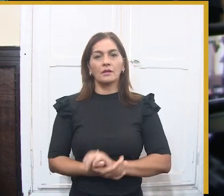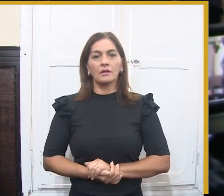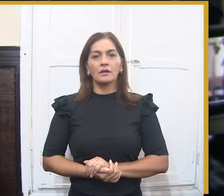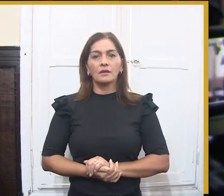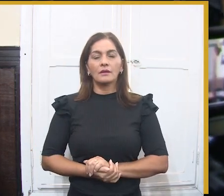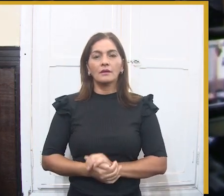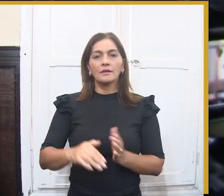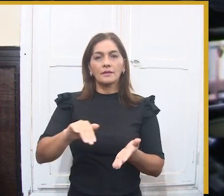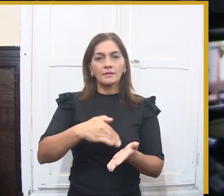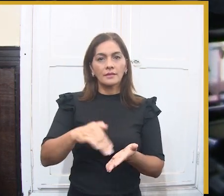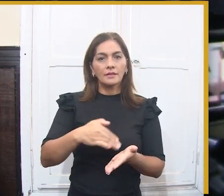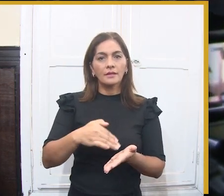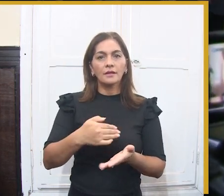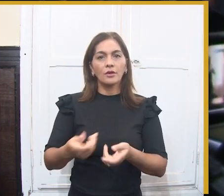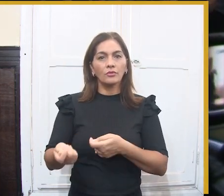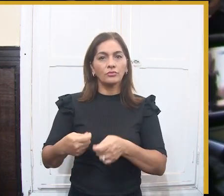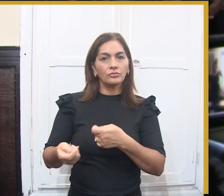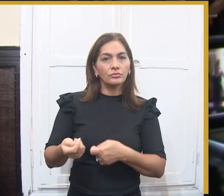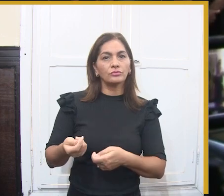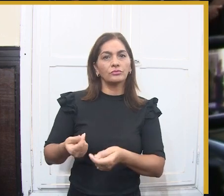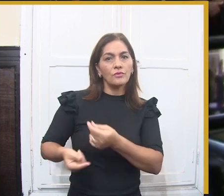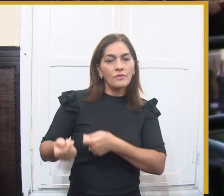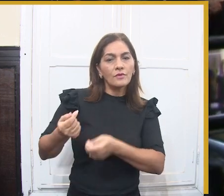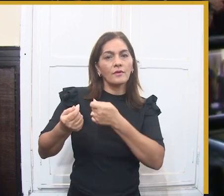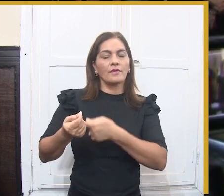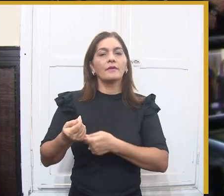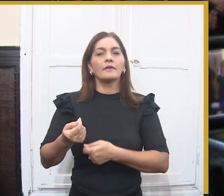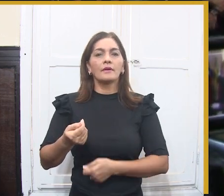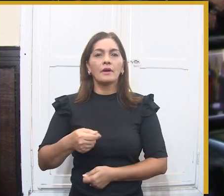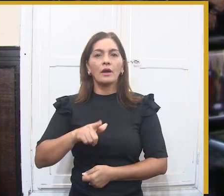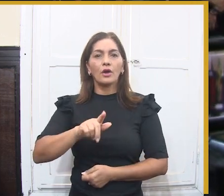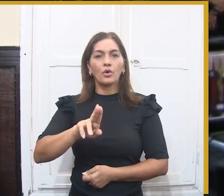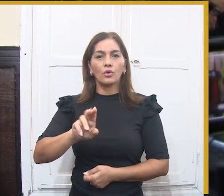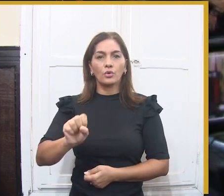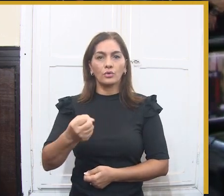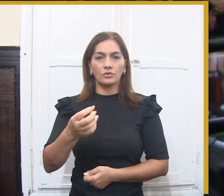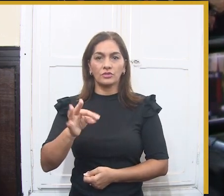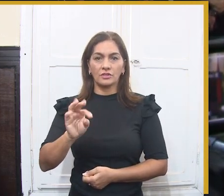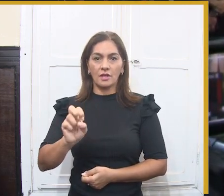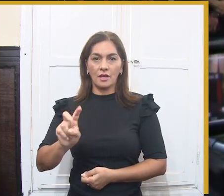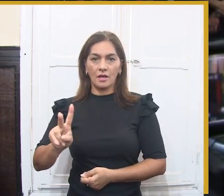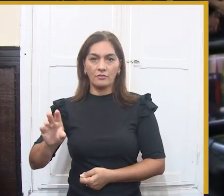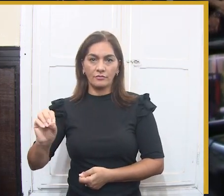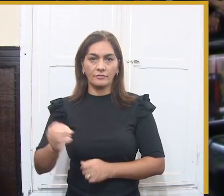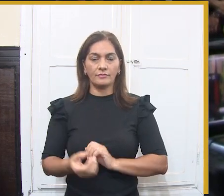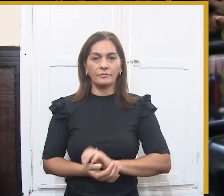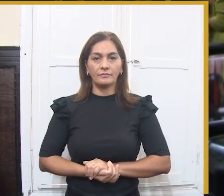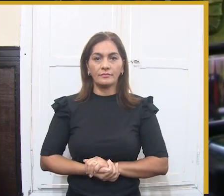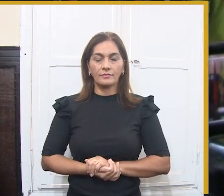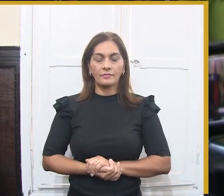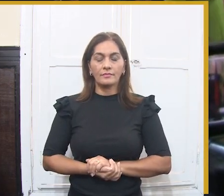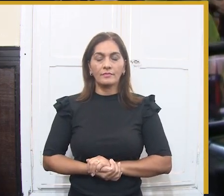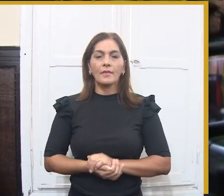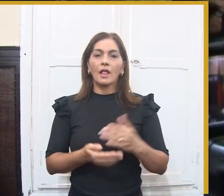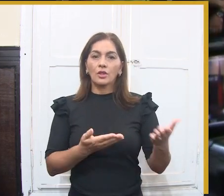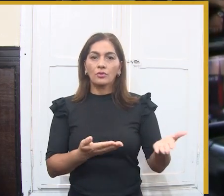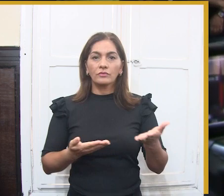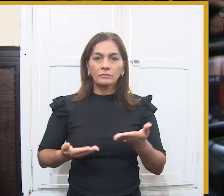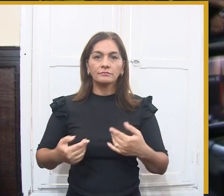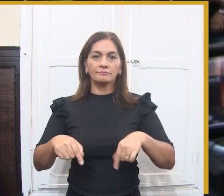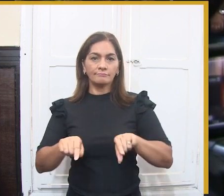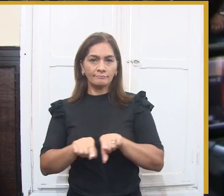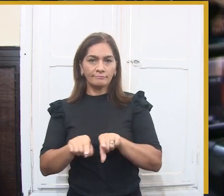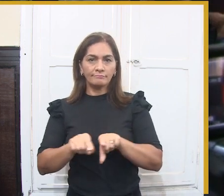secretário de Obras. A secretária Gisele Sampaio, secretária de Cultura do município.